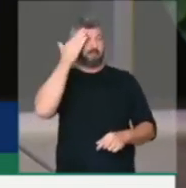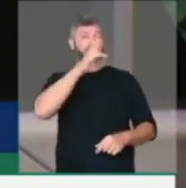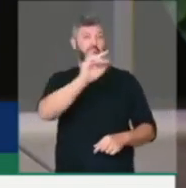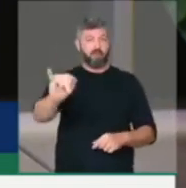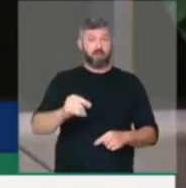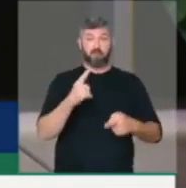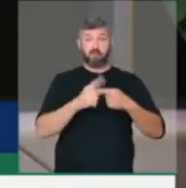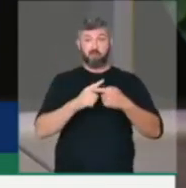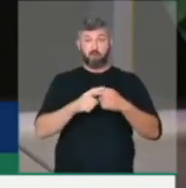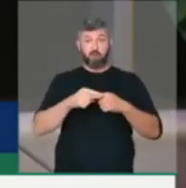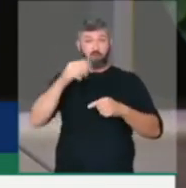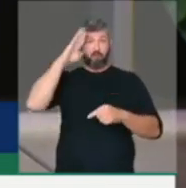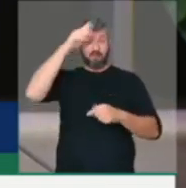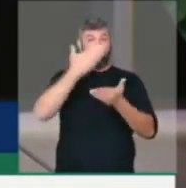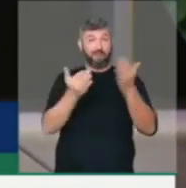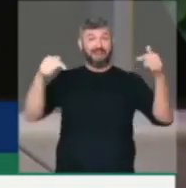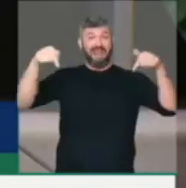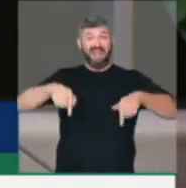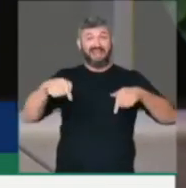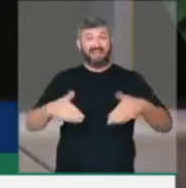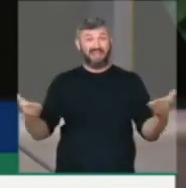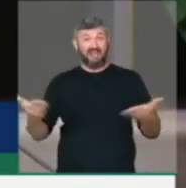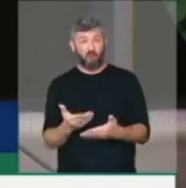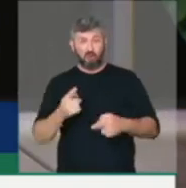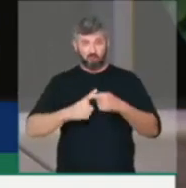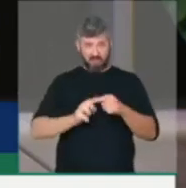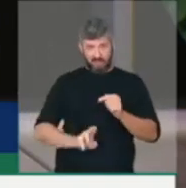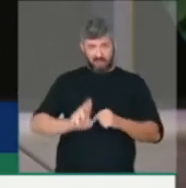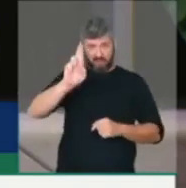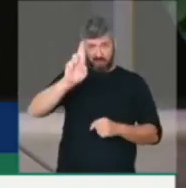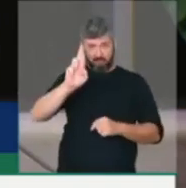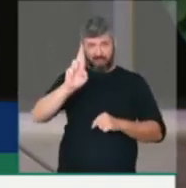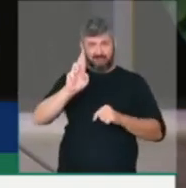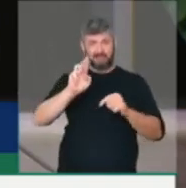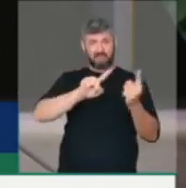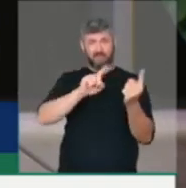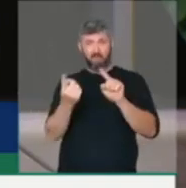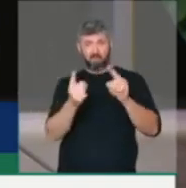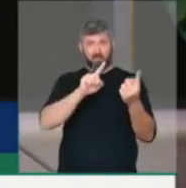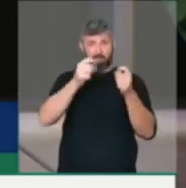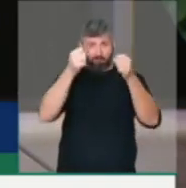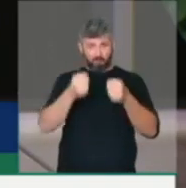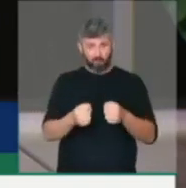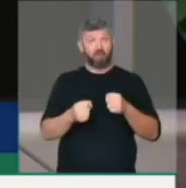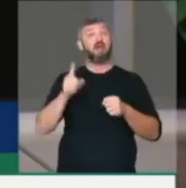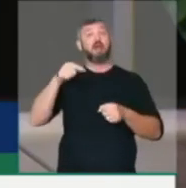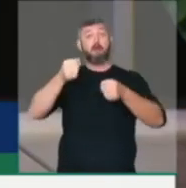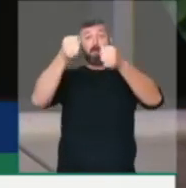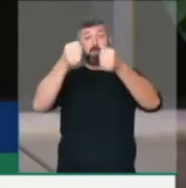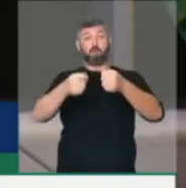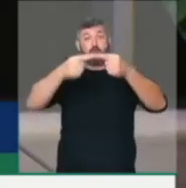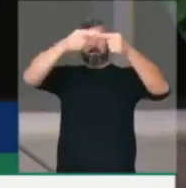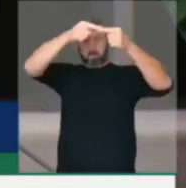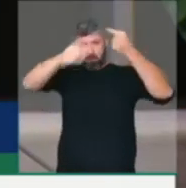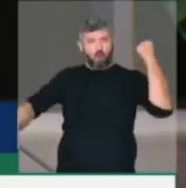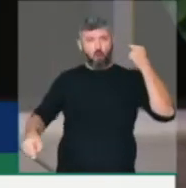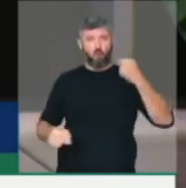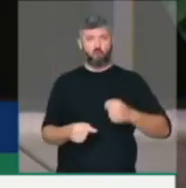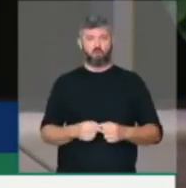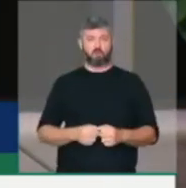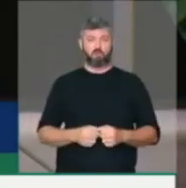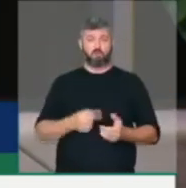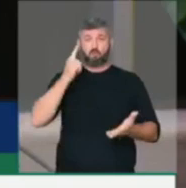começar agora. Porque Bolsonaro não representa uma alternância de poder. Ele representa uma ruptura desta alternância. Ele não tem